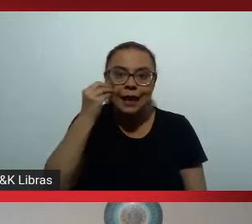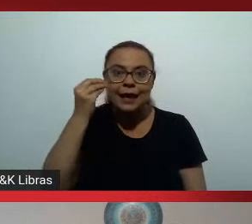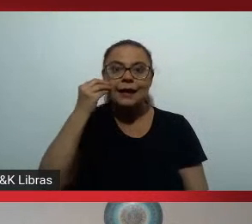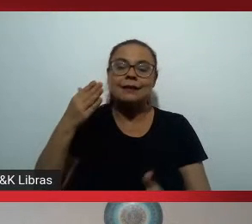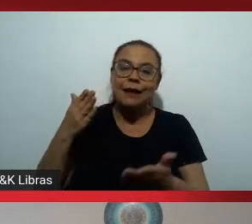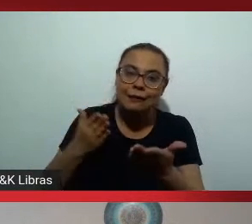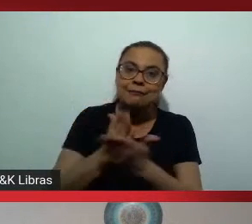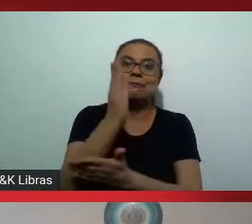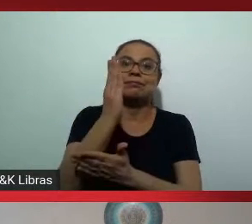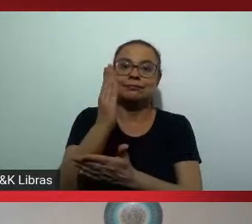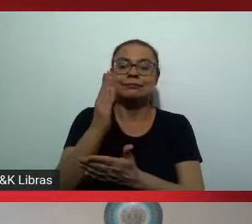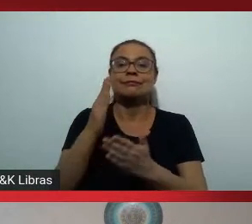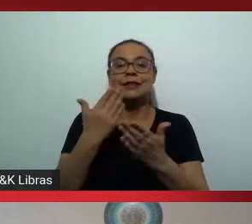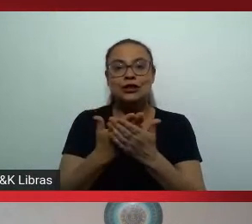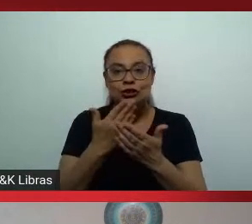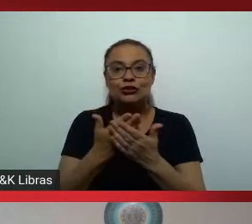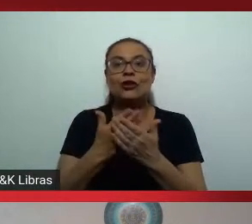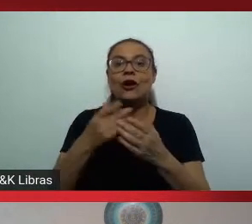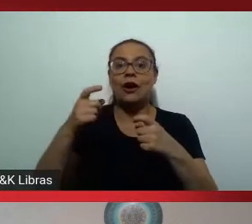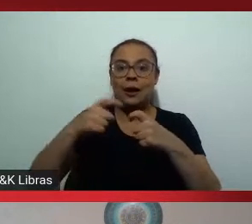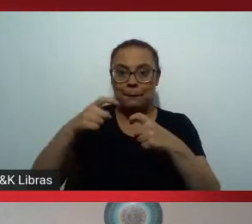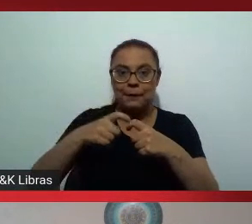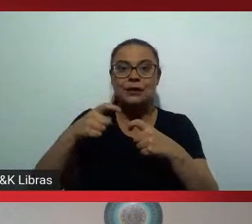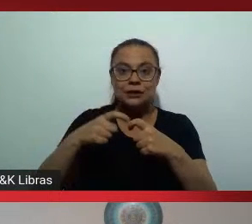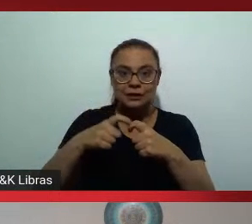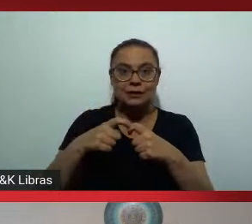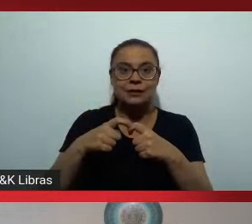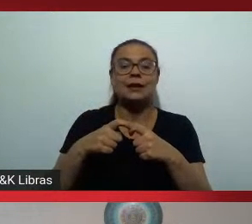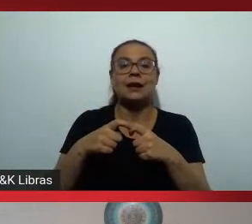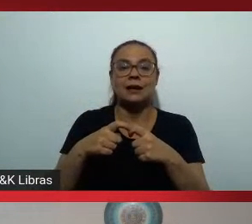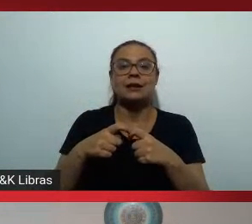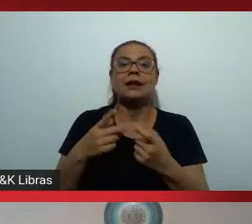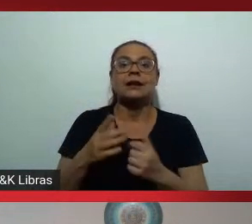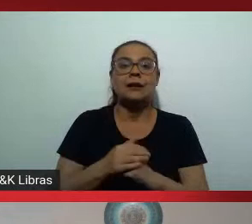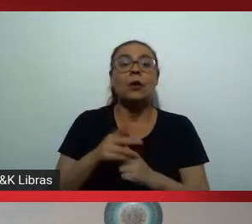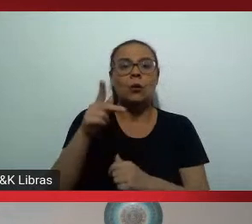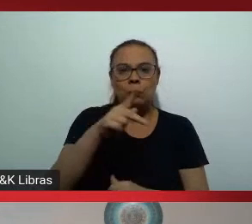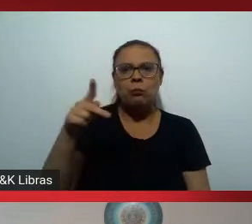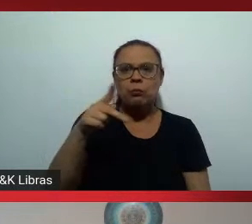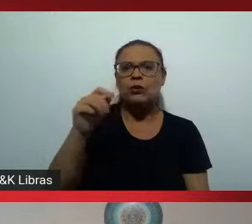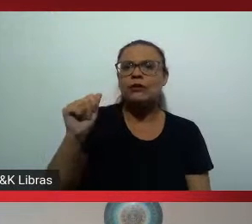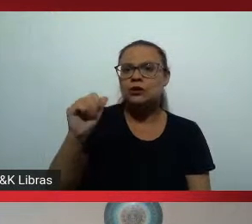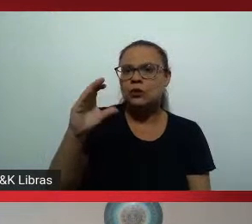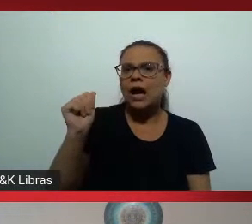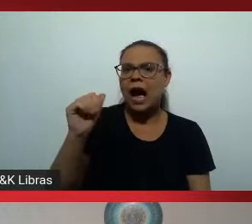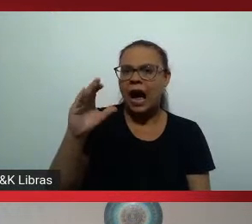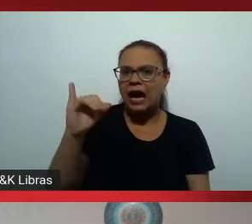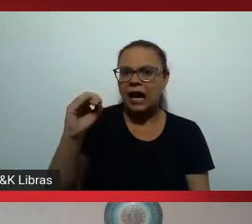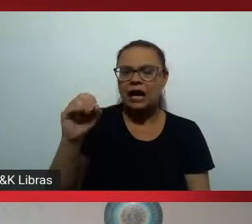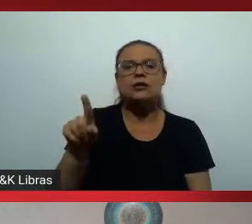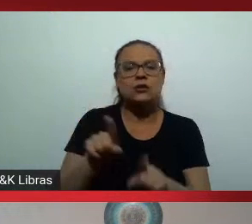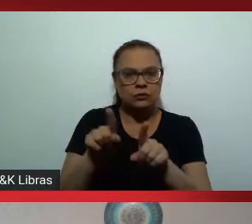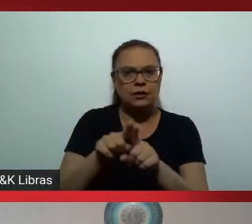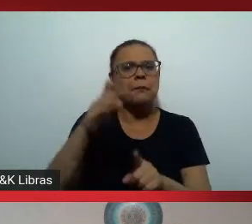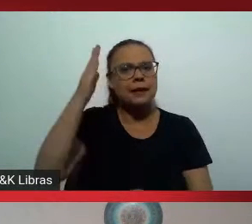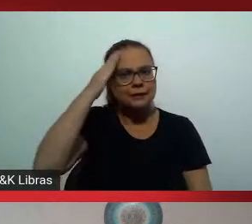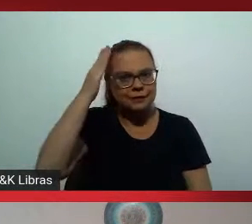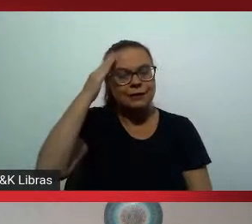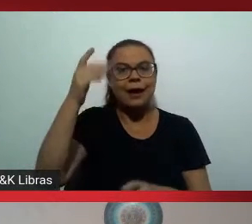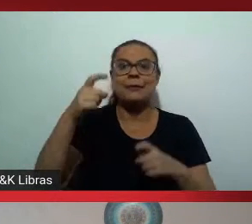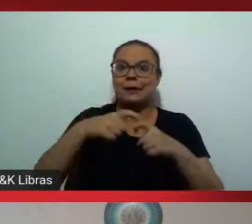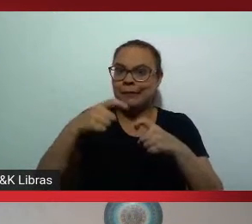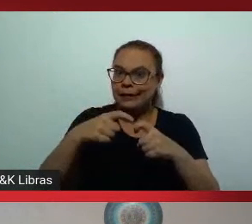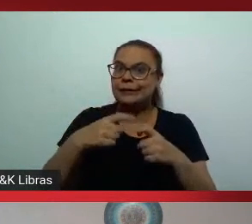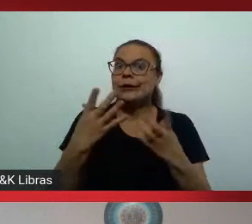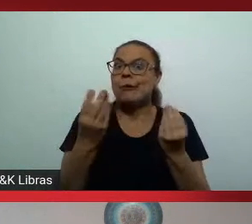candidatos que disputam vagas em escolas de medicina e essa relação nas públicas o professor Acasso com certeza tem essa visão muito